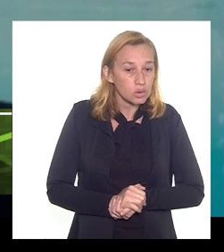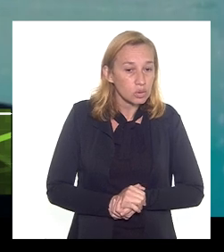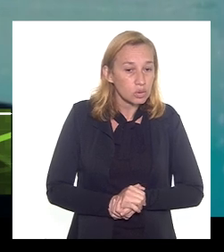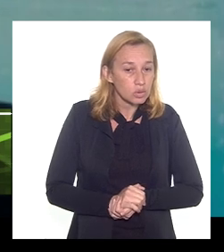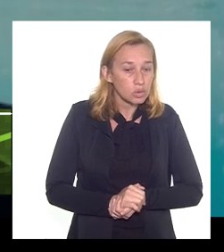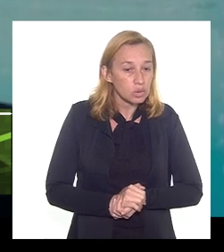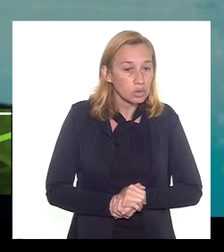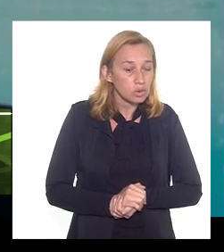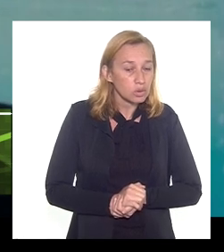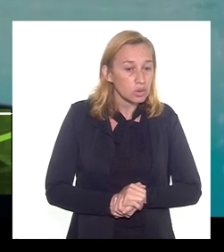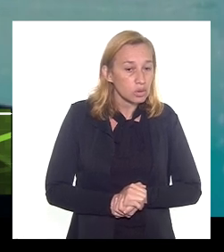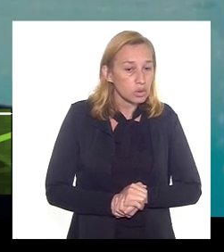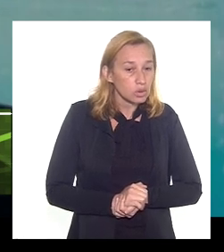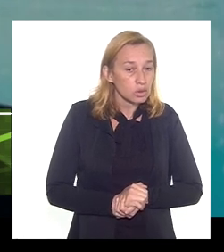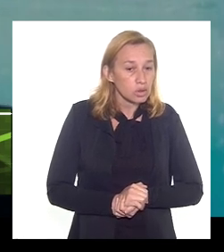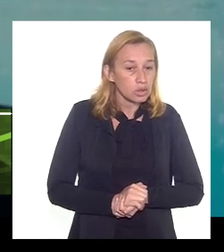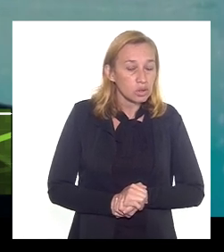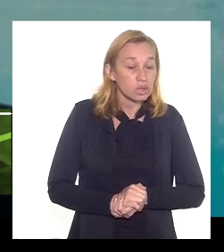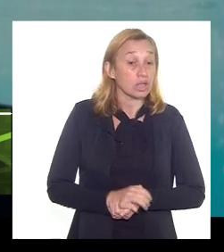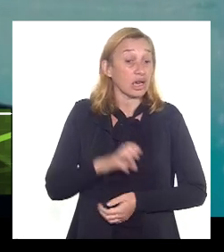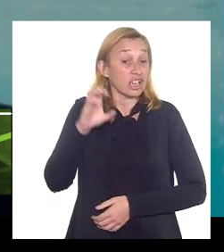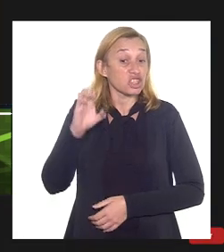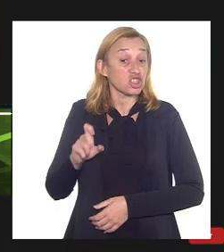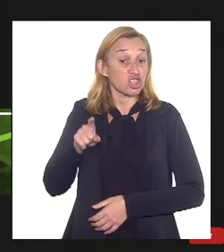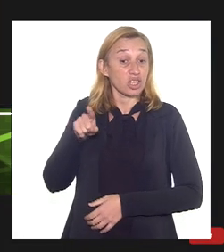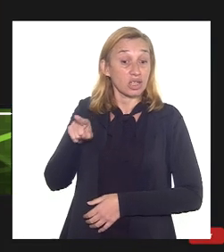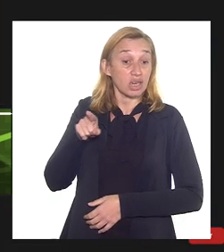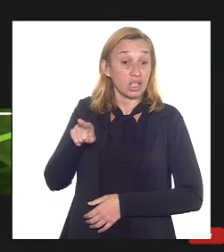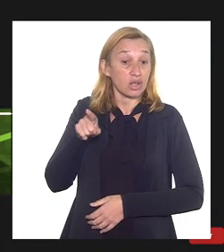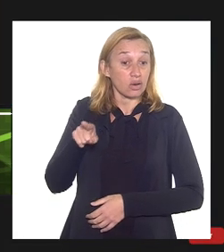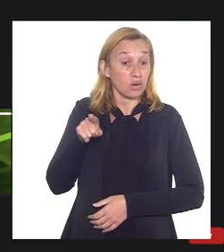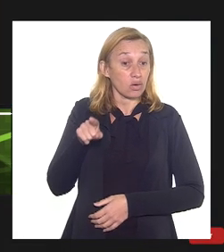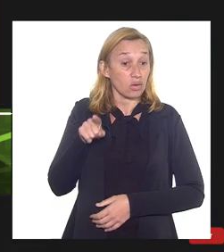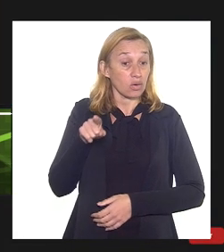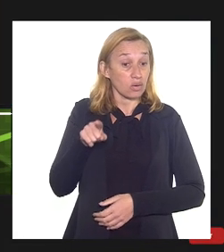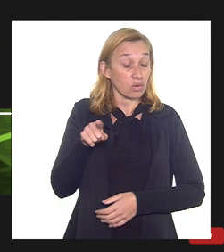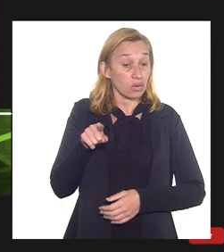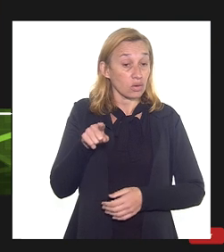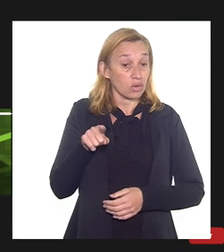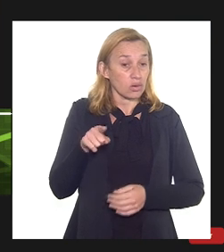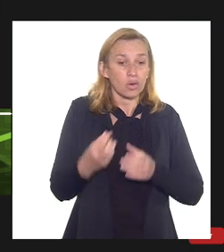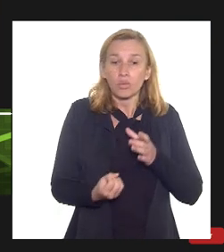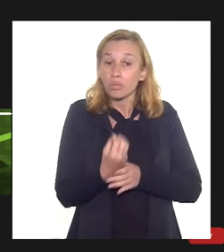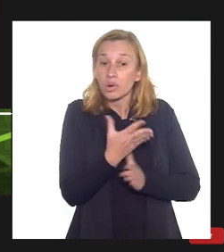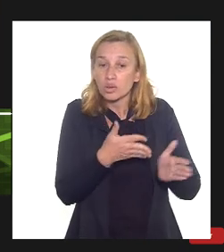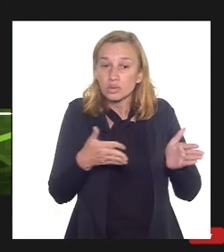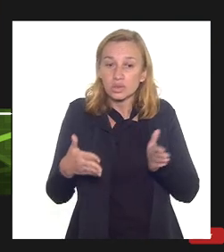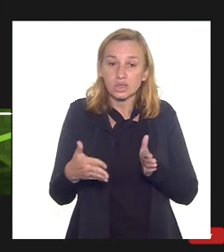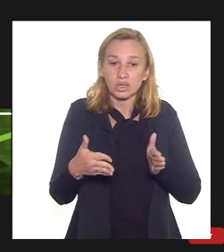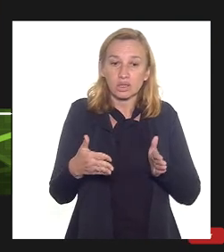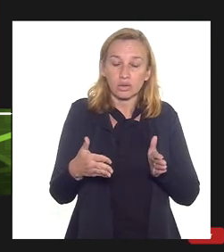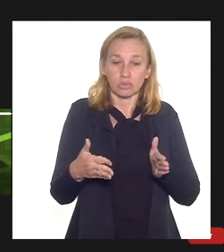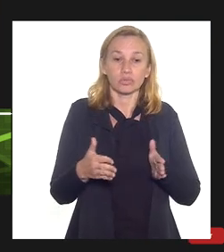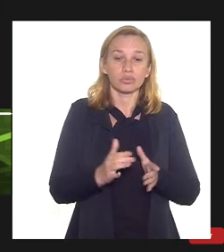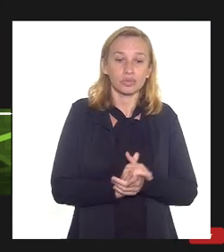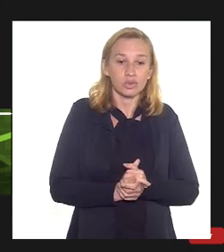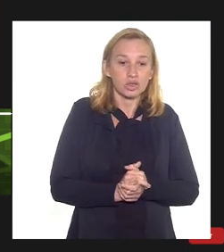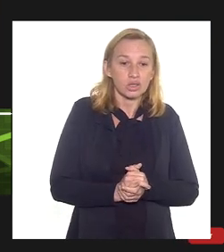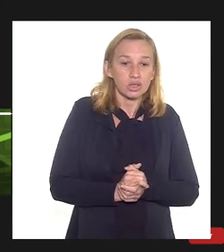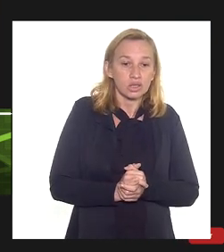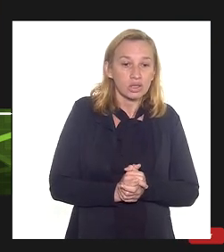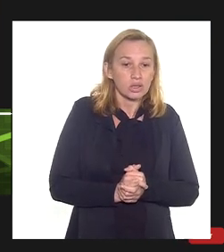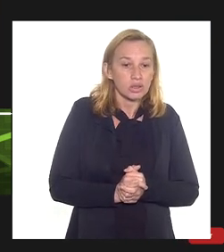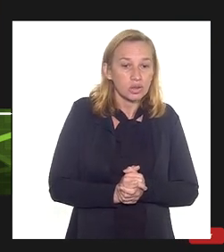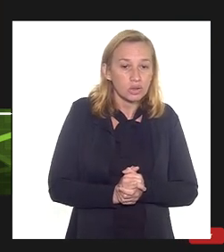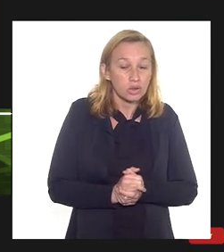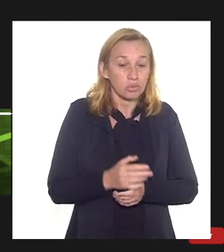mostra ali a esquerda a produção acumulada um gráfico de produção acumulada com o tempo e aí como